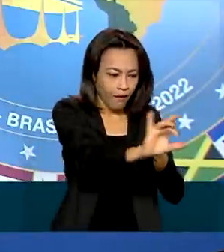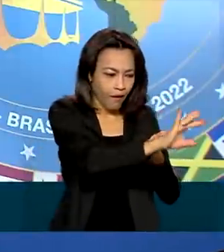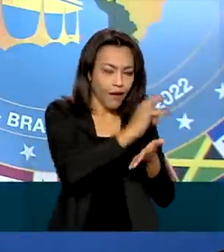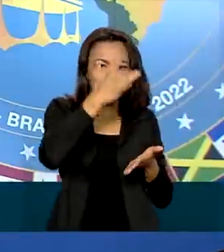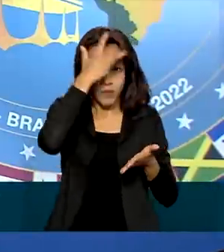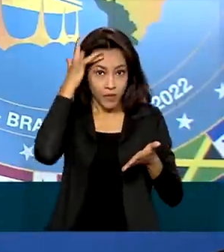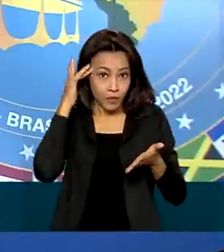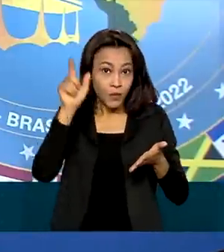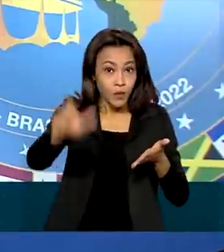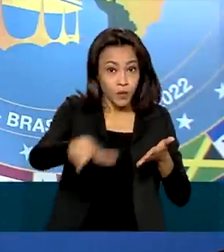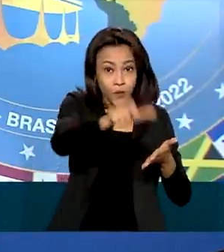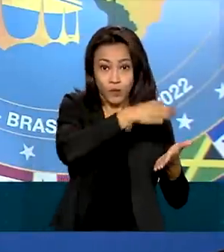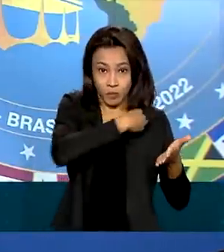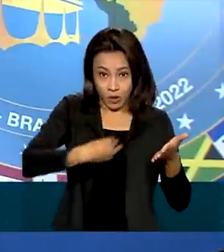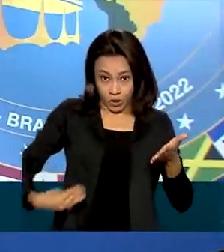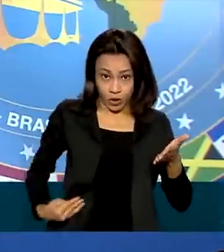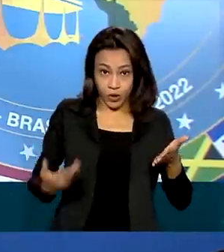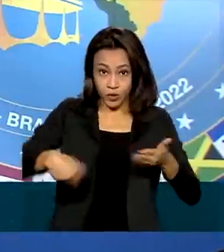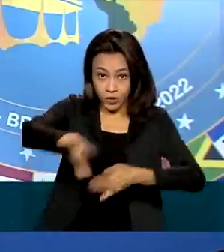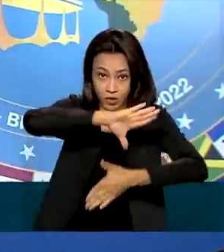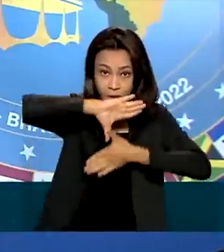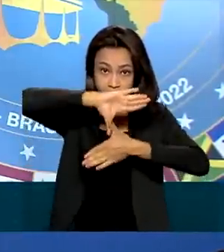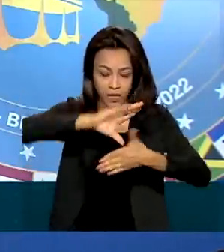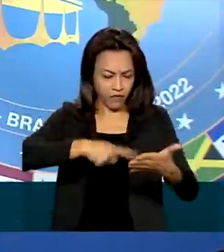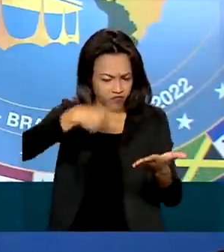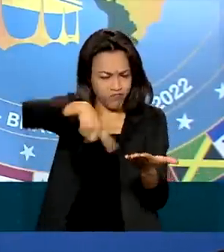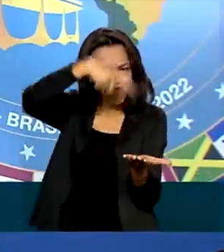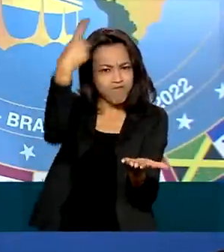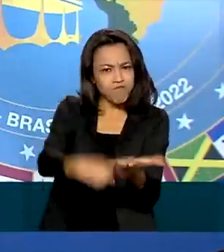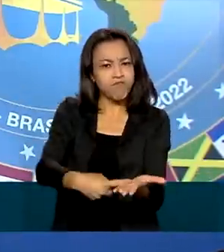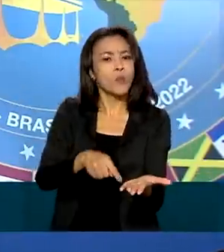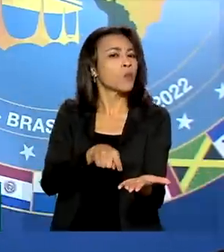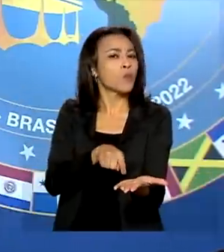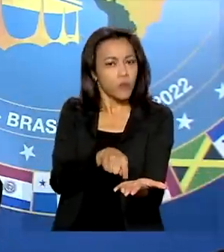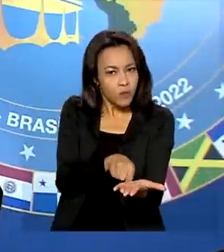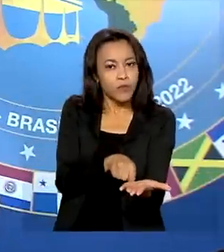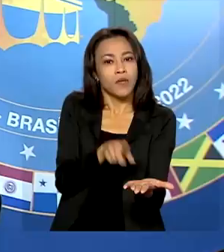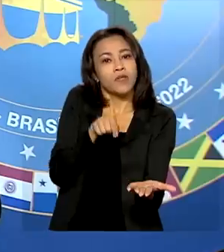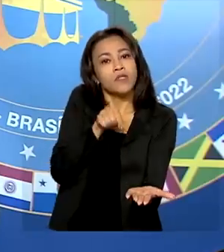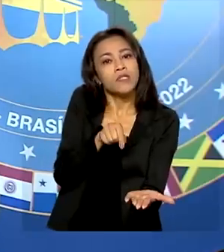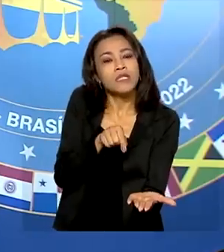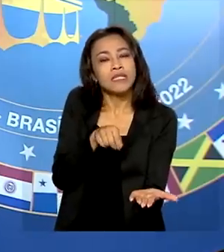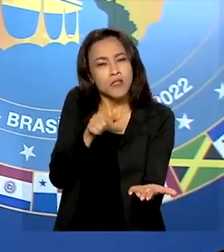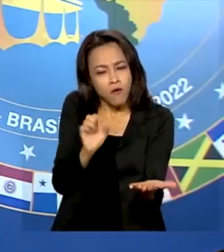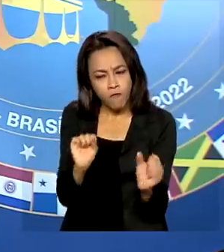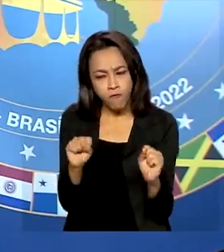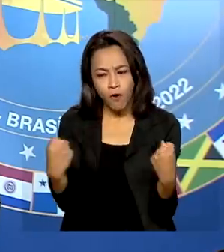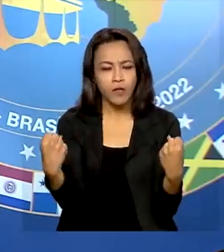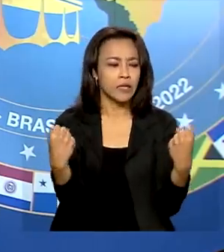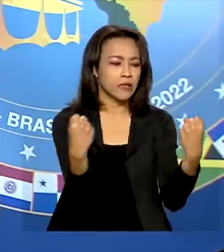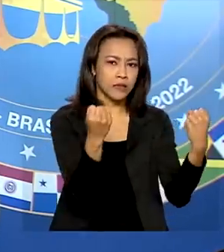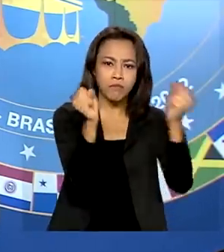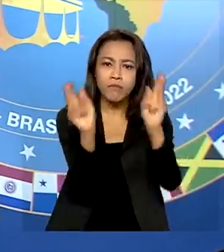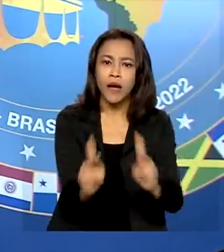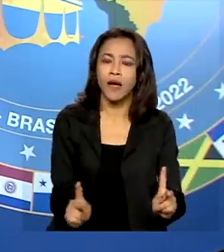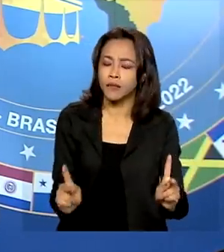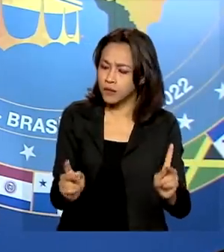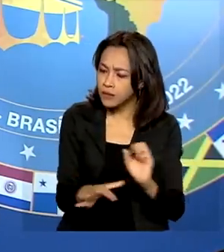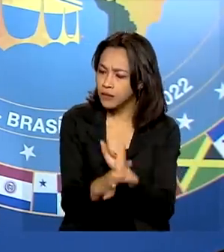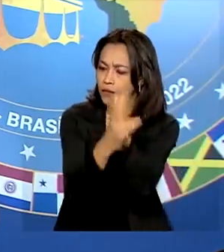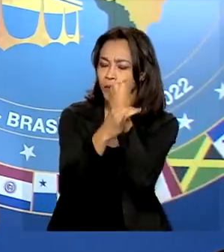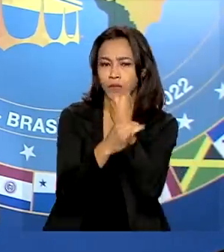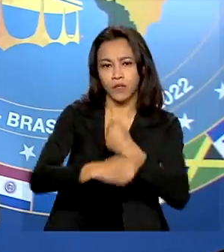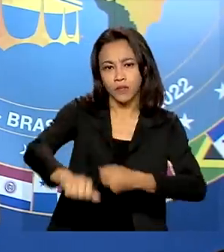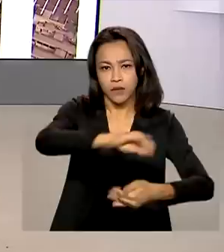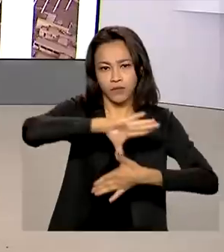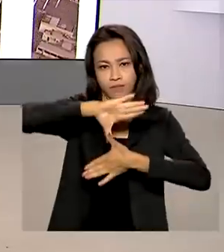Ministros da Defesa das Américas vão reafirmar o compromisso de promover e fortalecer a paz e a segurança no